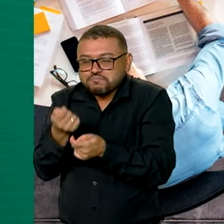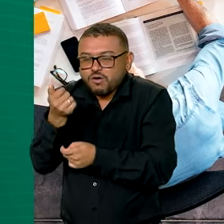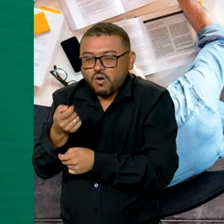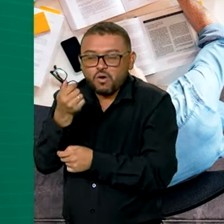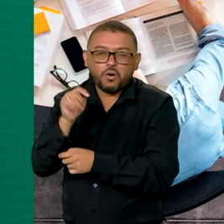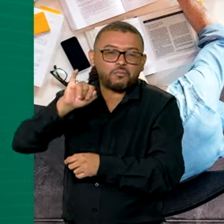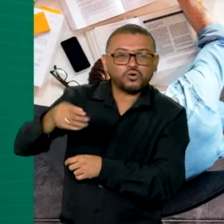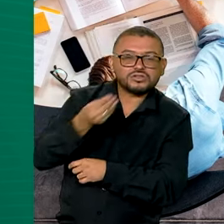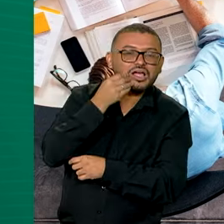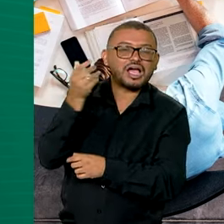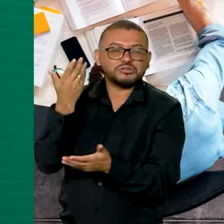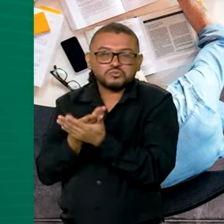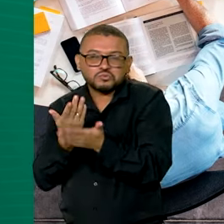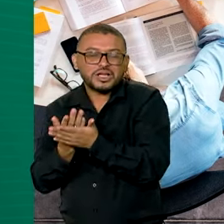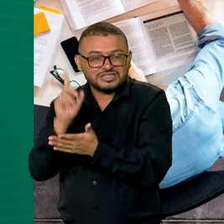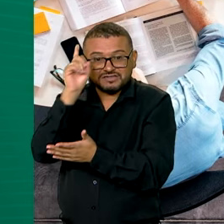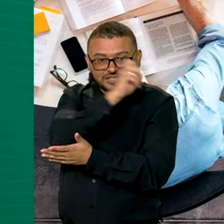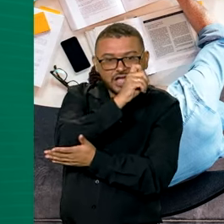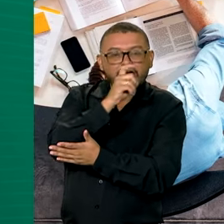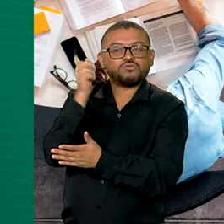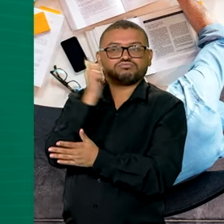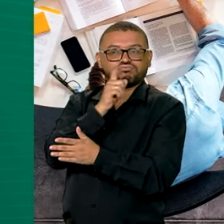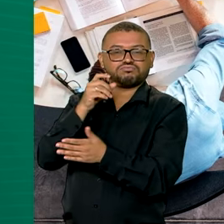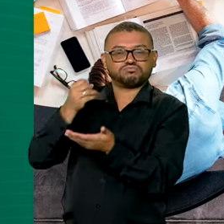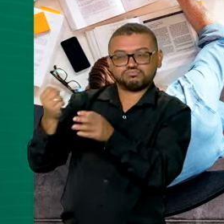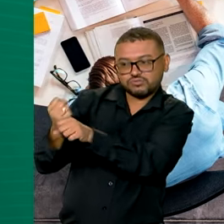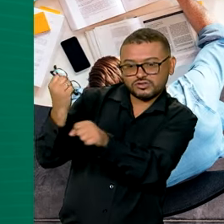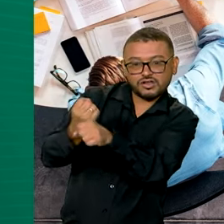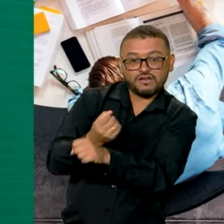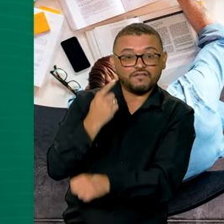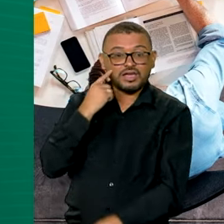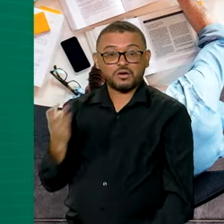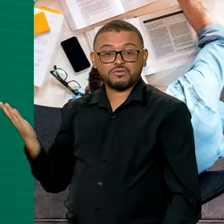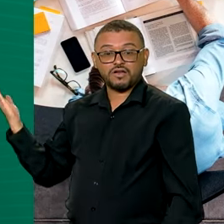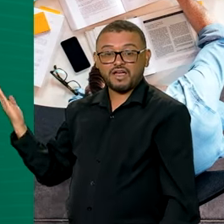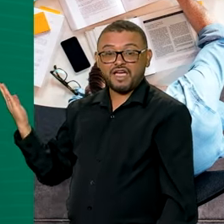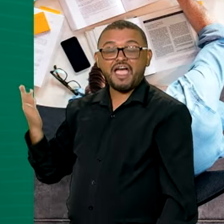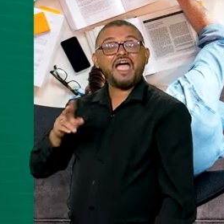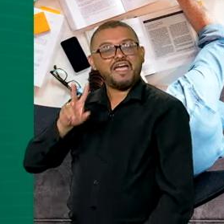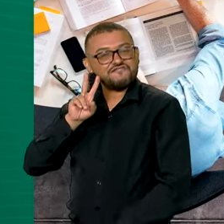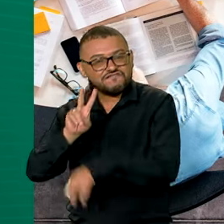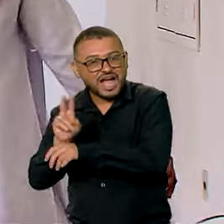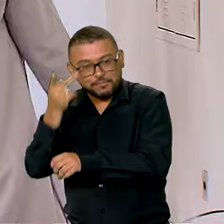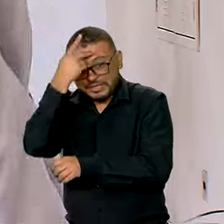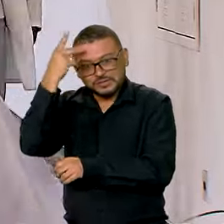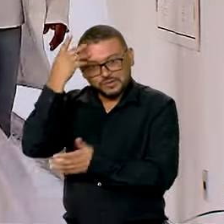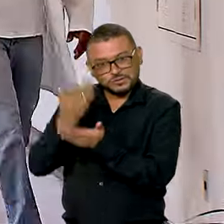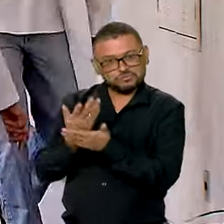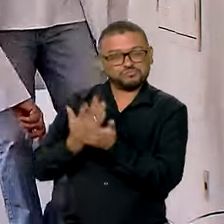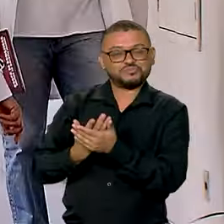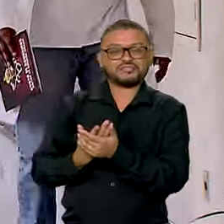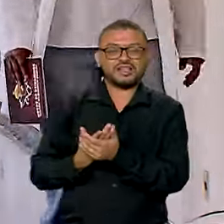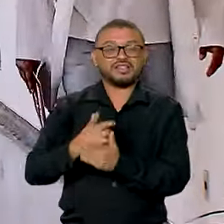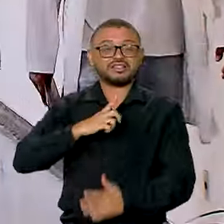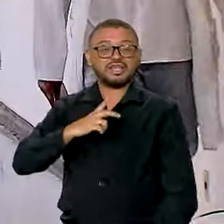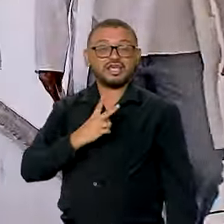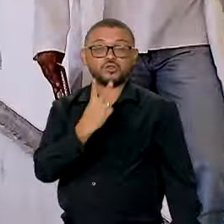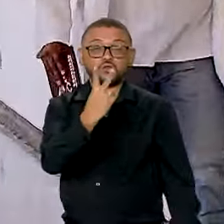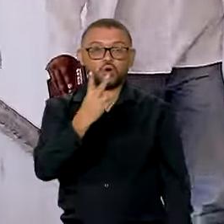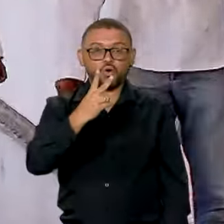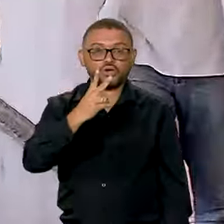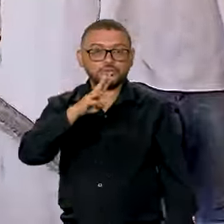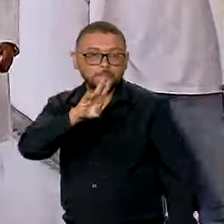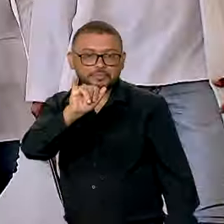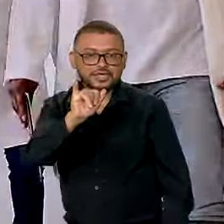oportunidades de estudo. Serão 28 mil novas vagas para estudantes de graduação. Quase 2 bilhões de reais